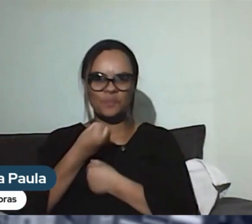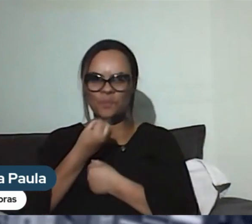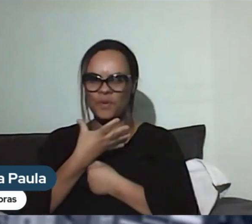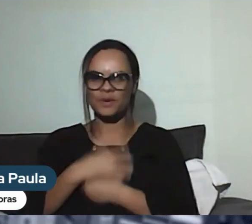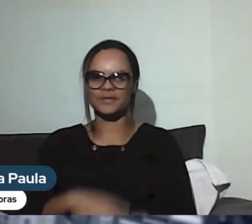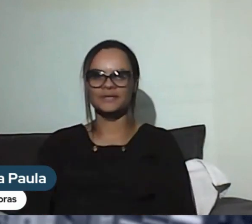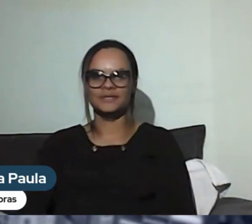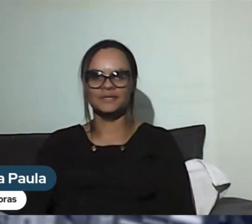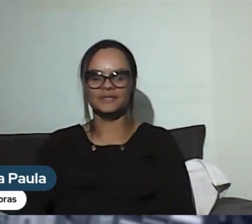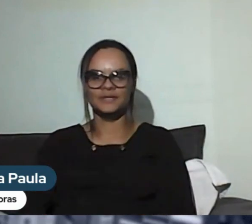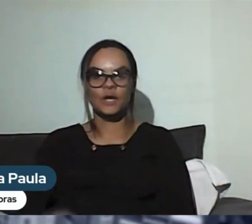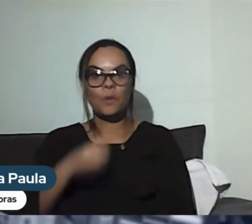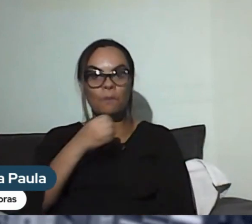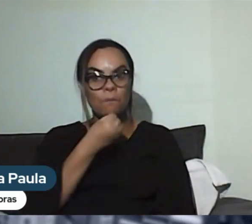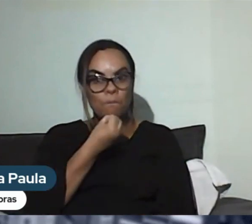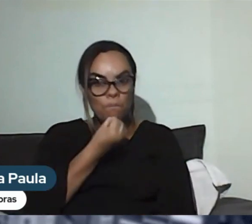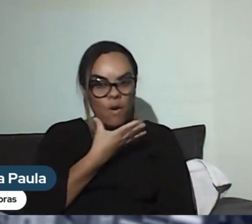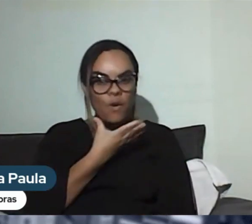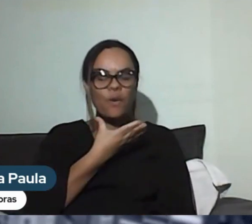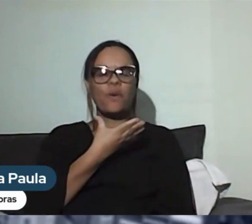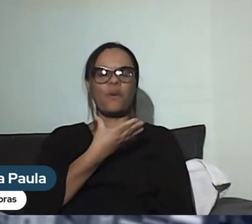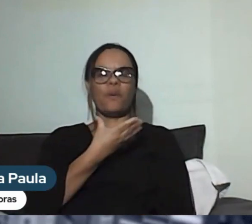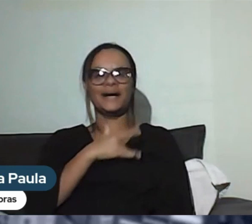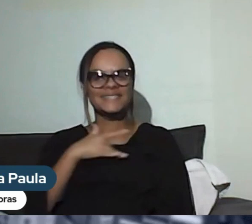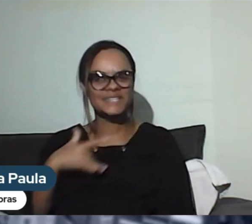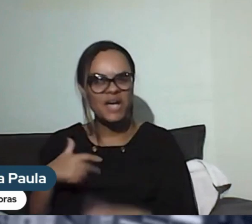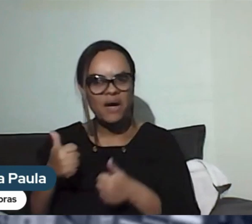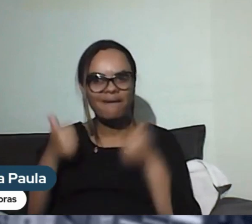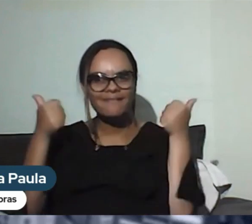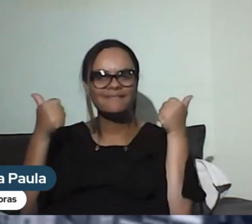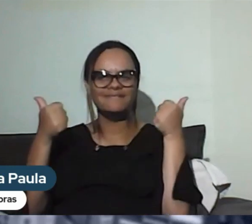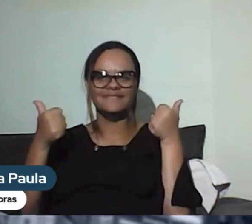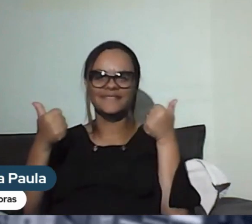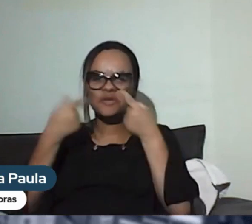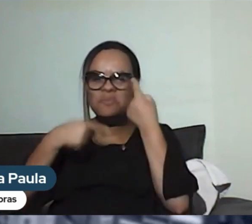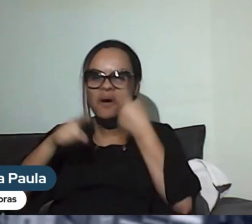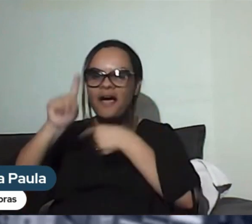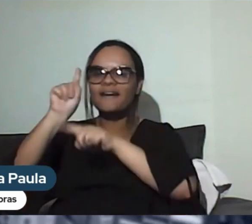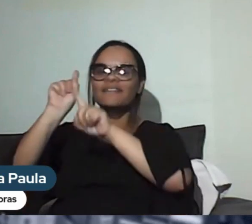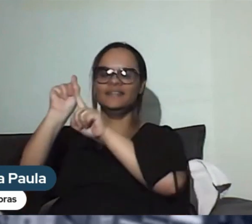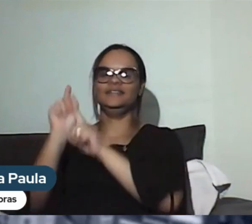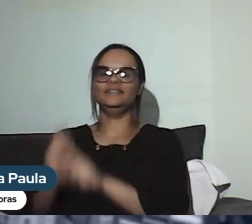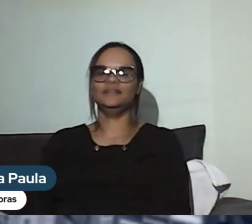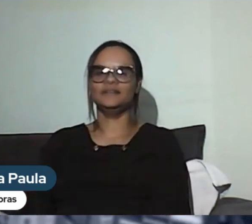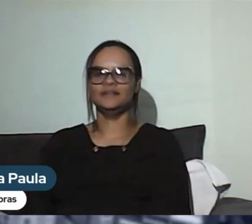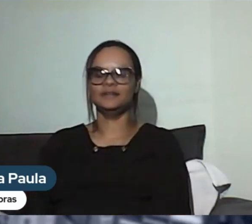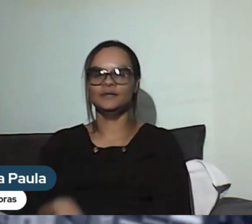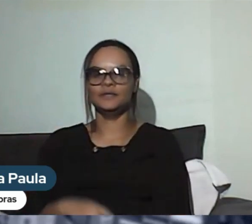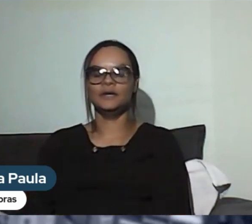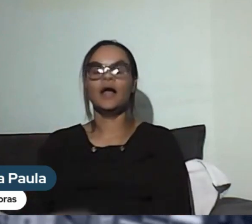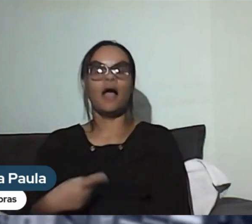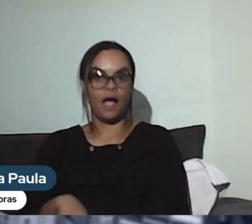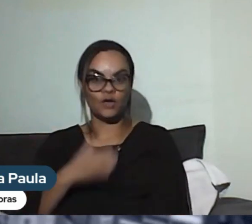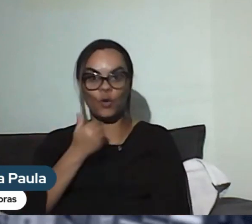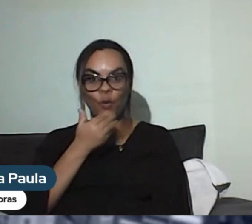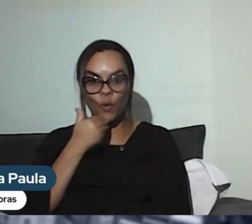recuperação, Fernando, a gente vai se falando sempre por aqui, vamos tomar ainda uma água junto, comer uma